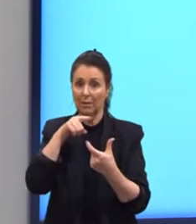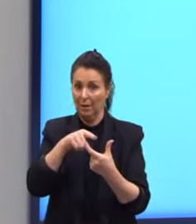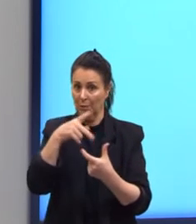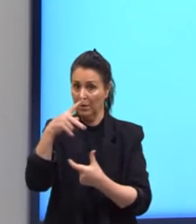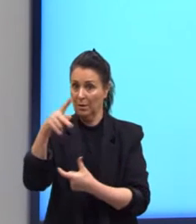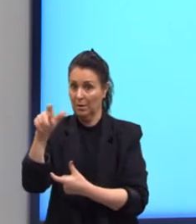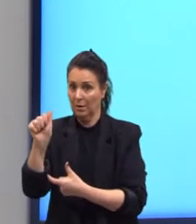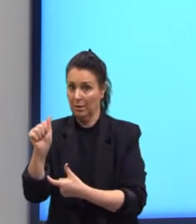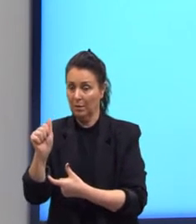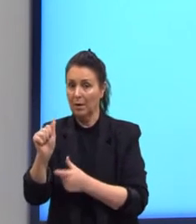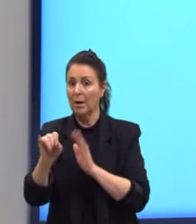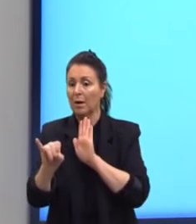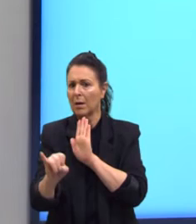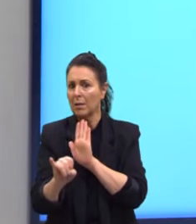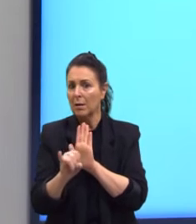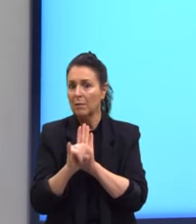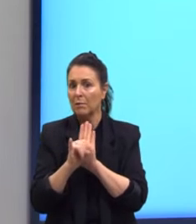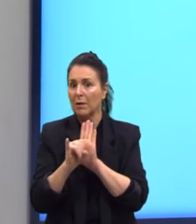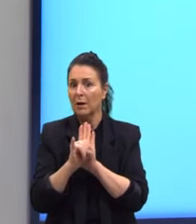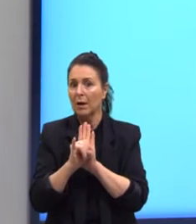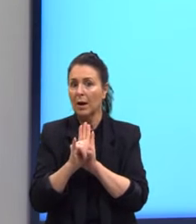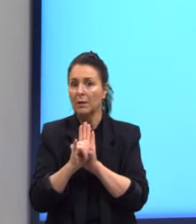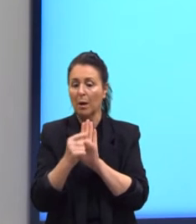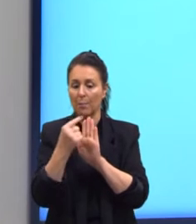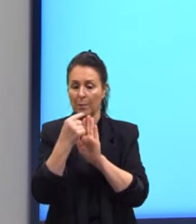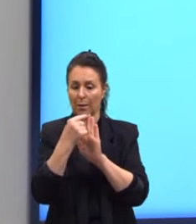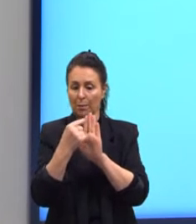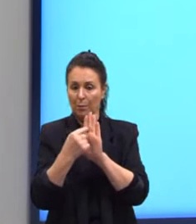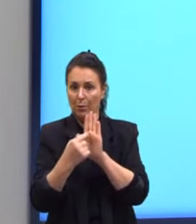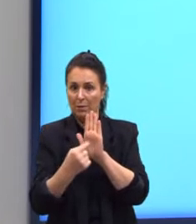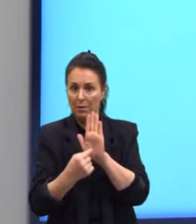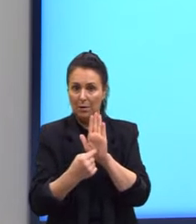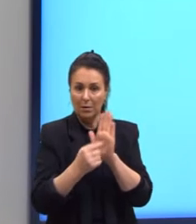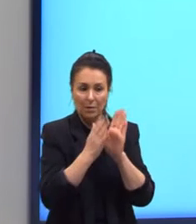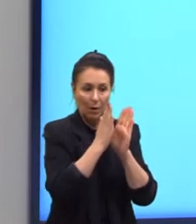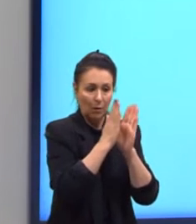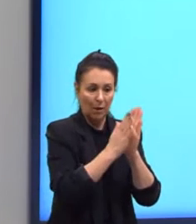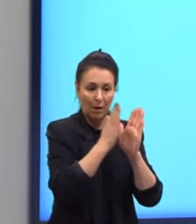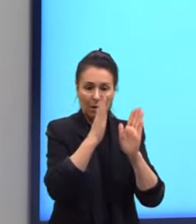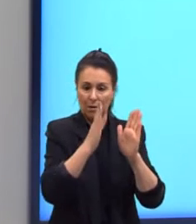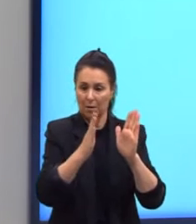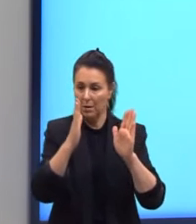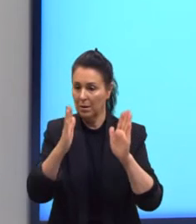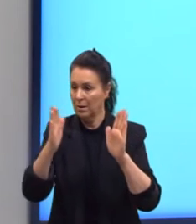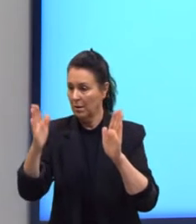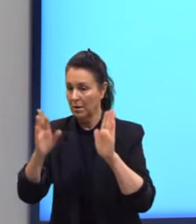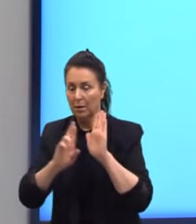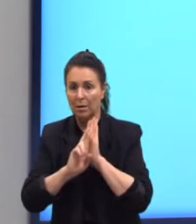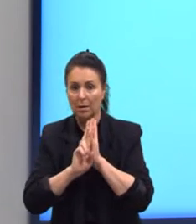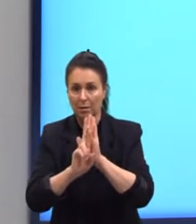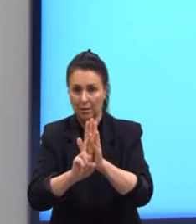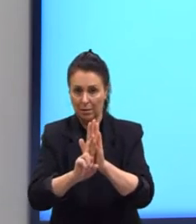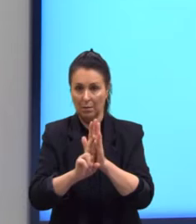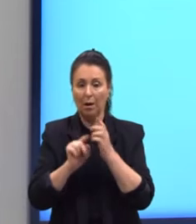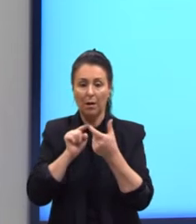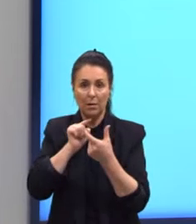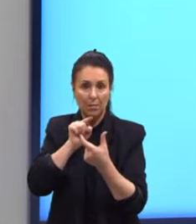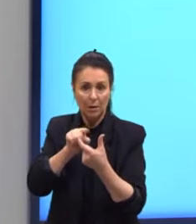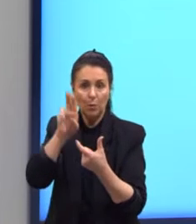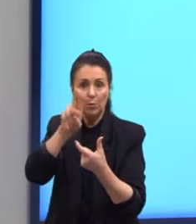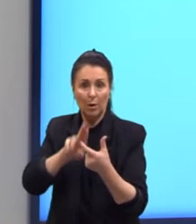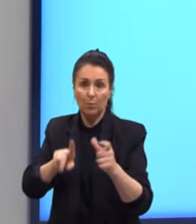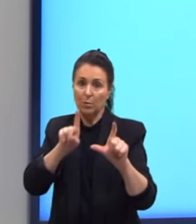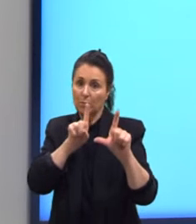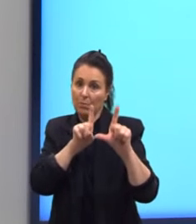é identificado pela posição que ocupa na sequência e para representar cada termo utilizamos uma